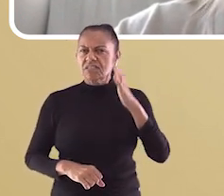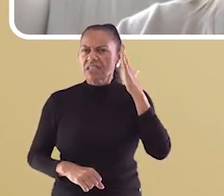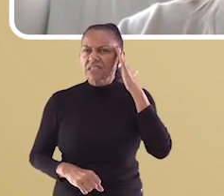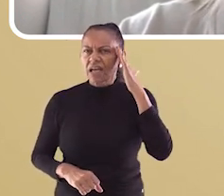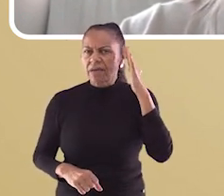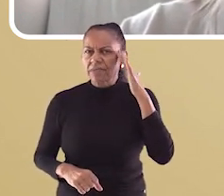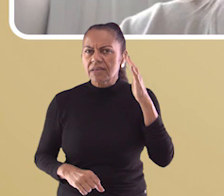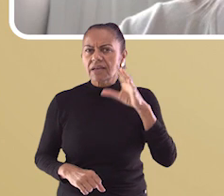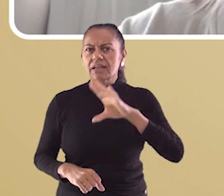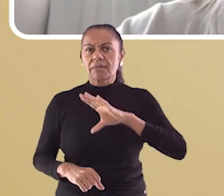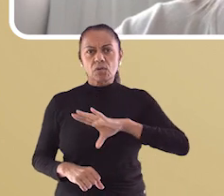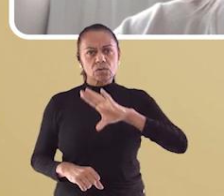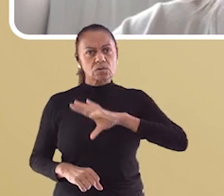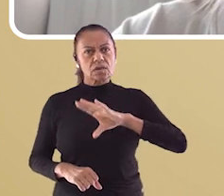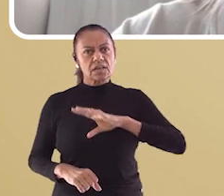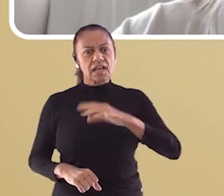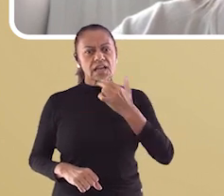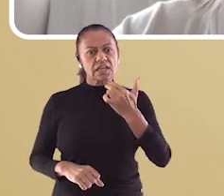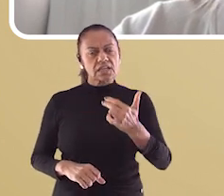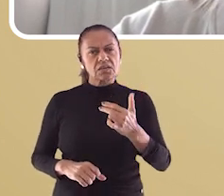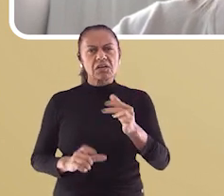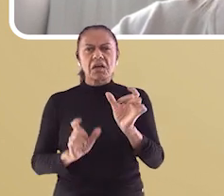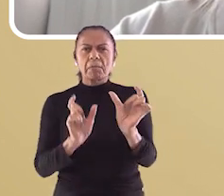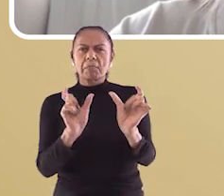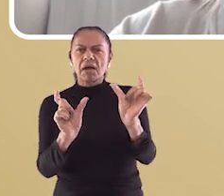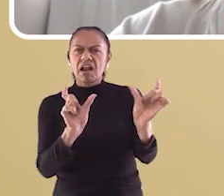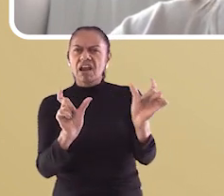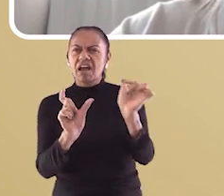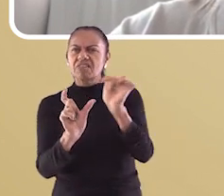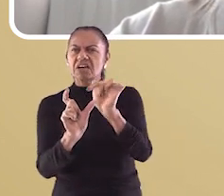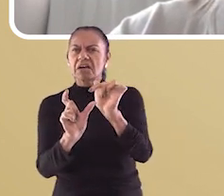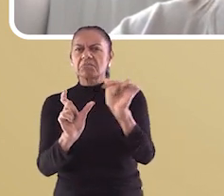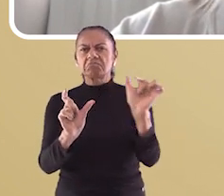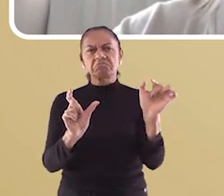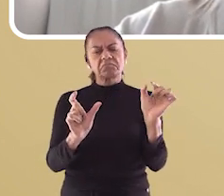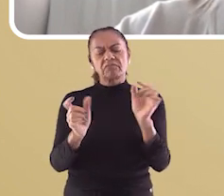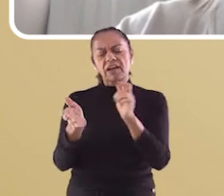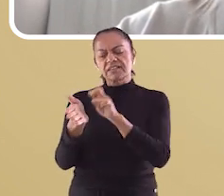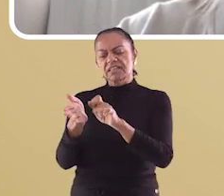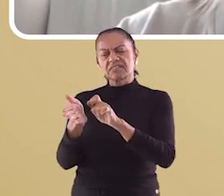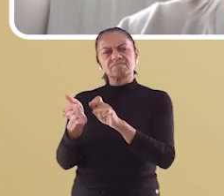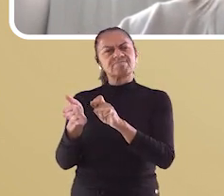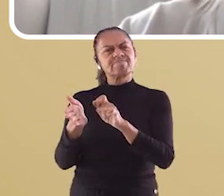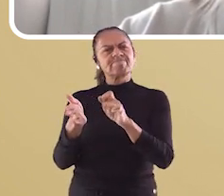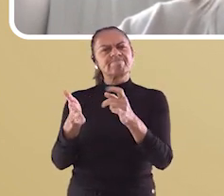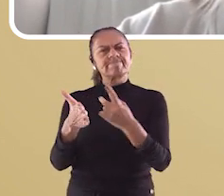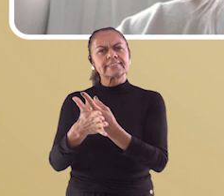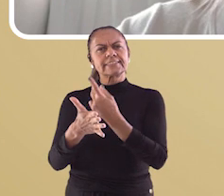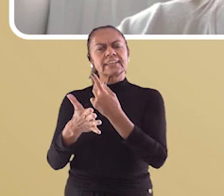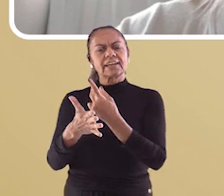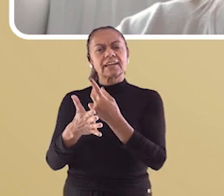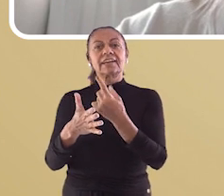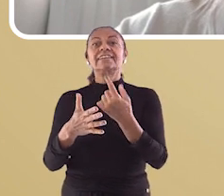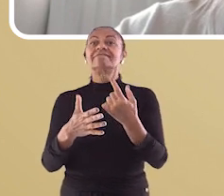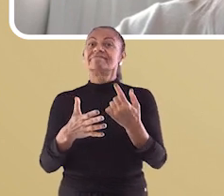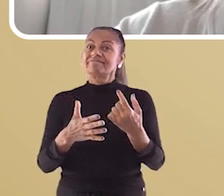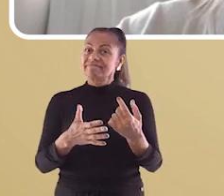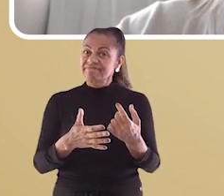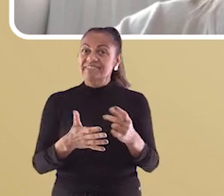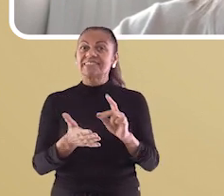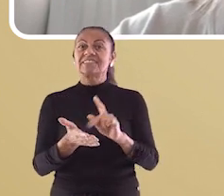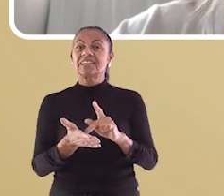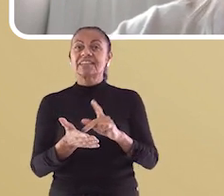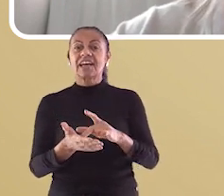portuguesa existem palavras que, ao serem pronunciadas, podem confundir na hora da escrita? Isso mesmo! É o caso das letras CH,